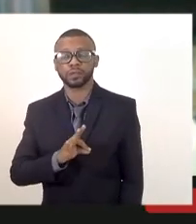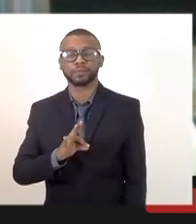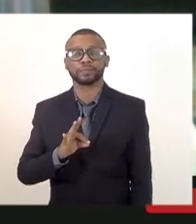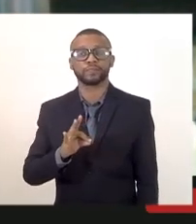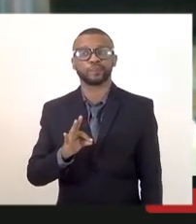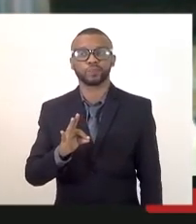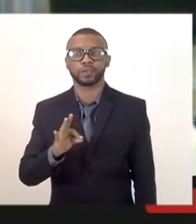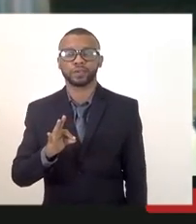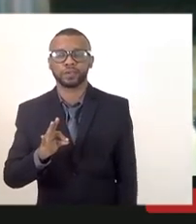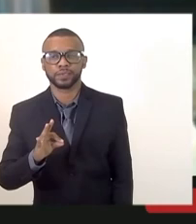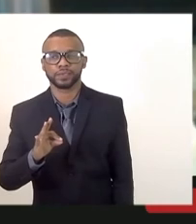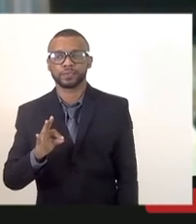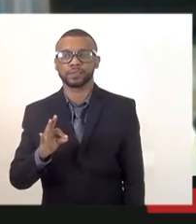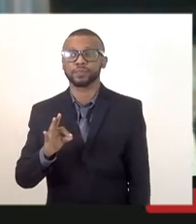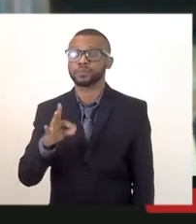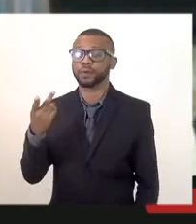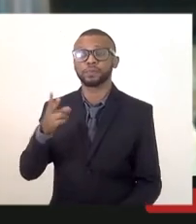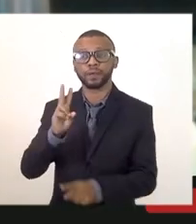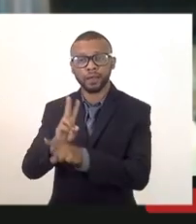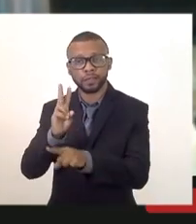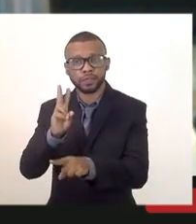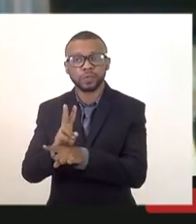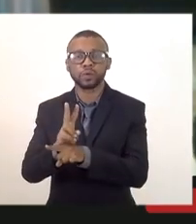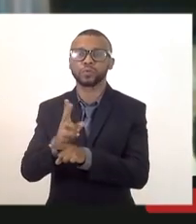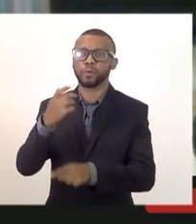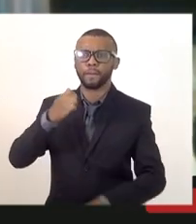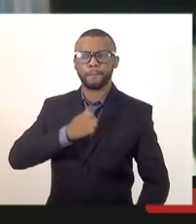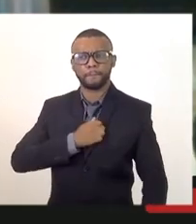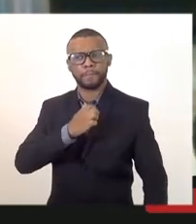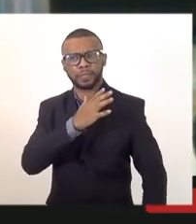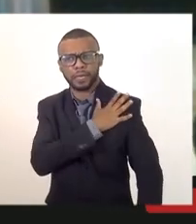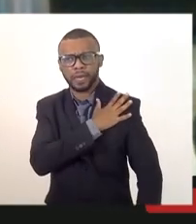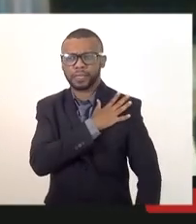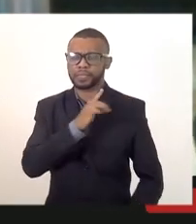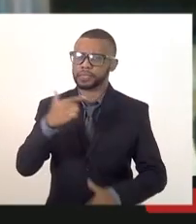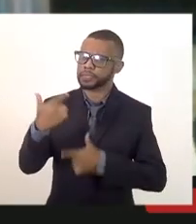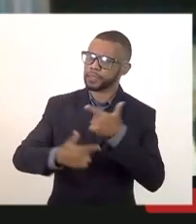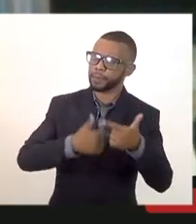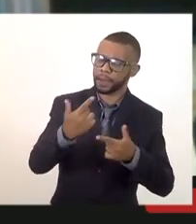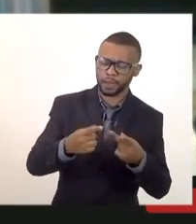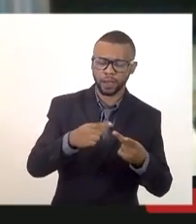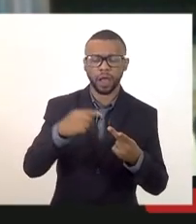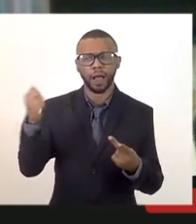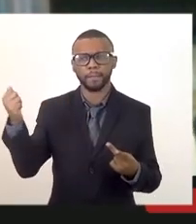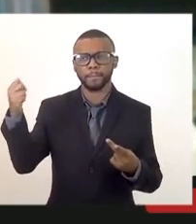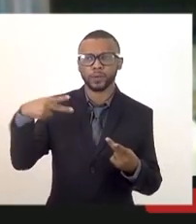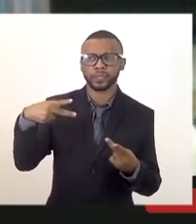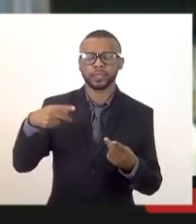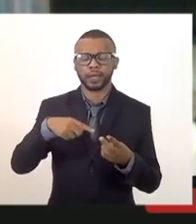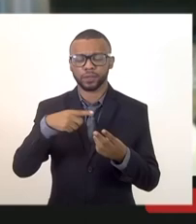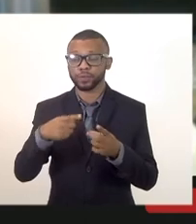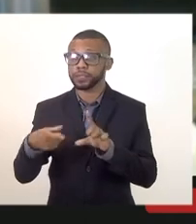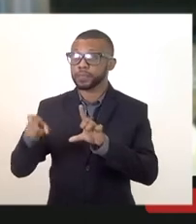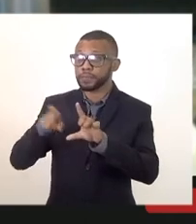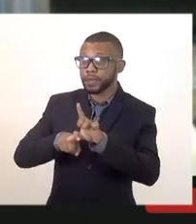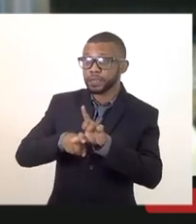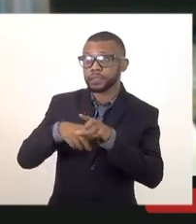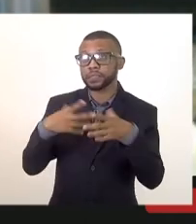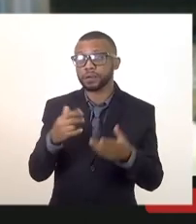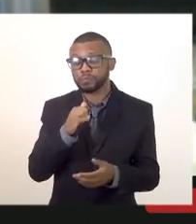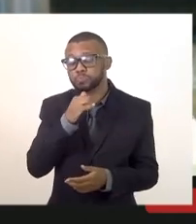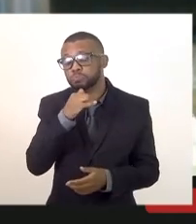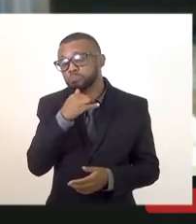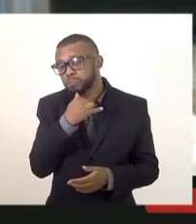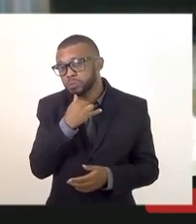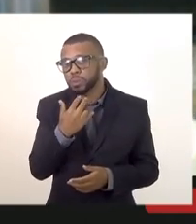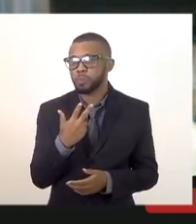então ali é pra ser atendido os militares da ativa os militares inativos e dependentes então infelizmente eu não posso fazer